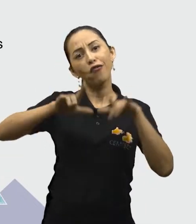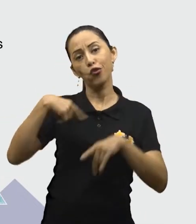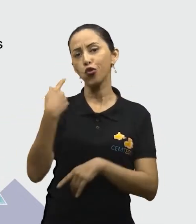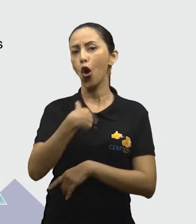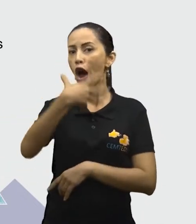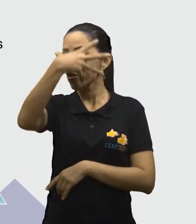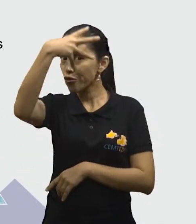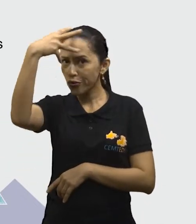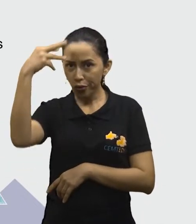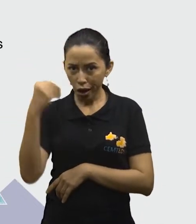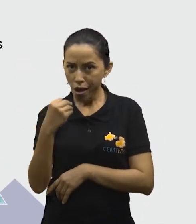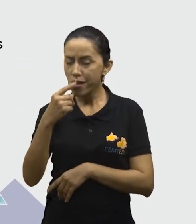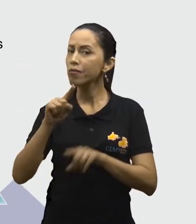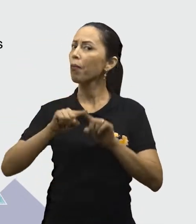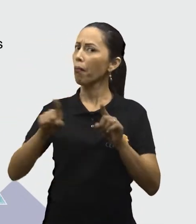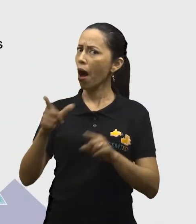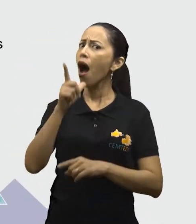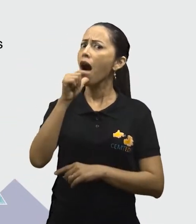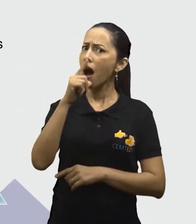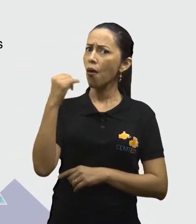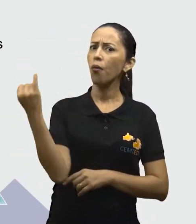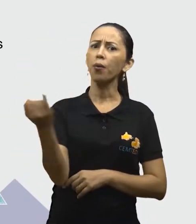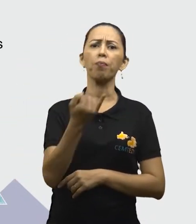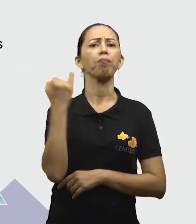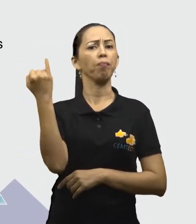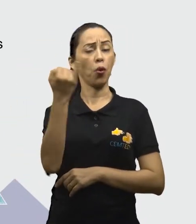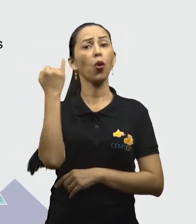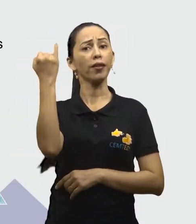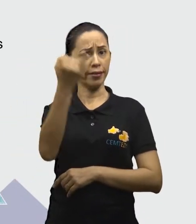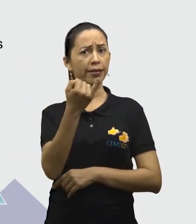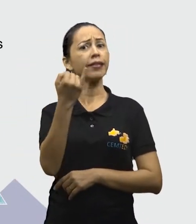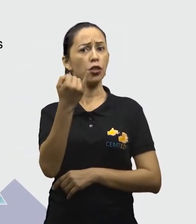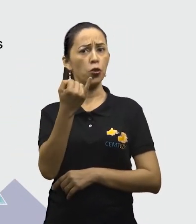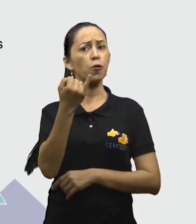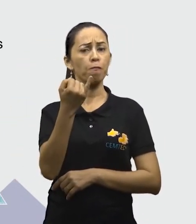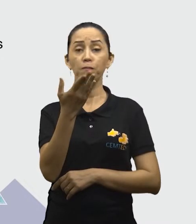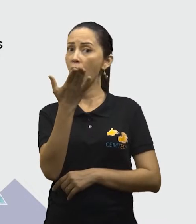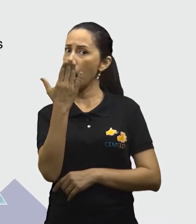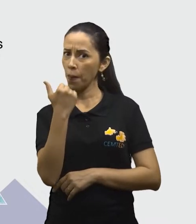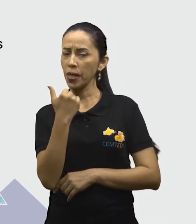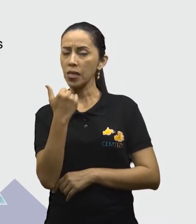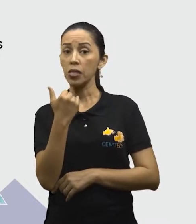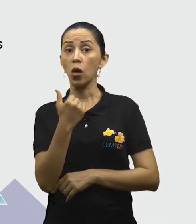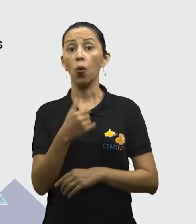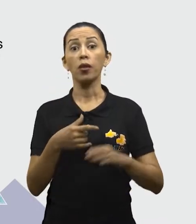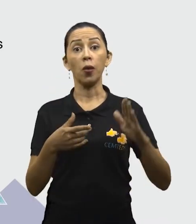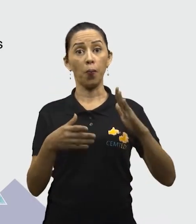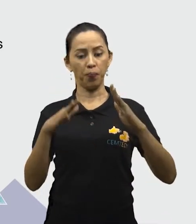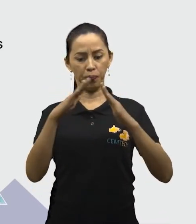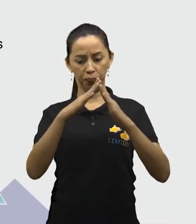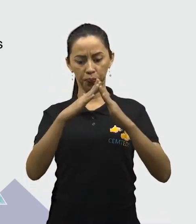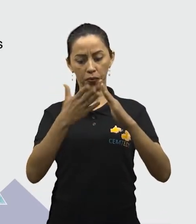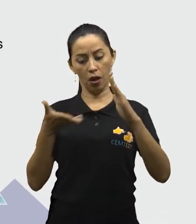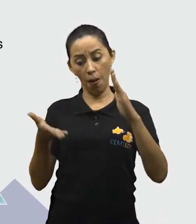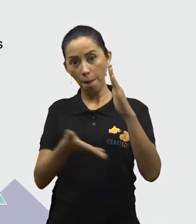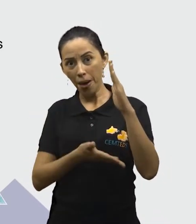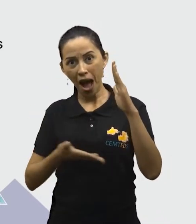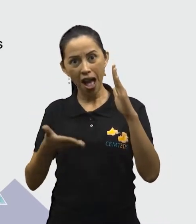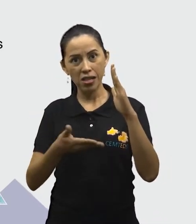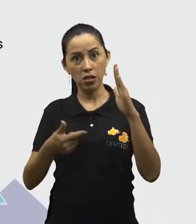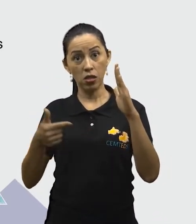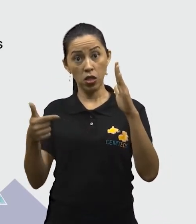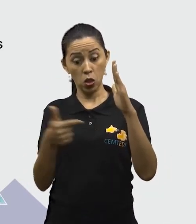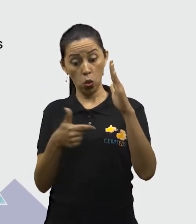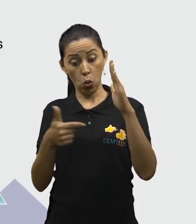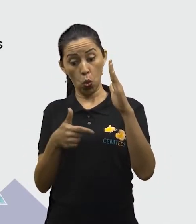importante na nossa alimentação. Acima da água, nós temos os carboidratos. Os carboidratos são aqueles